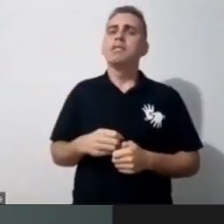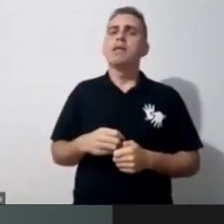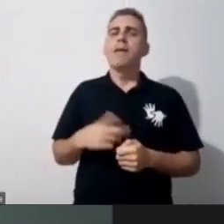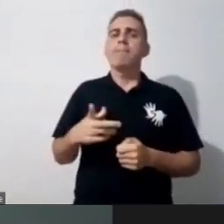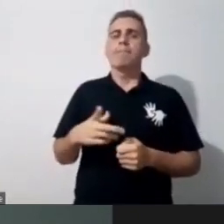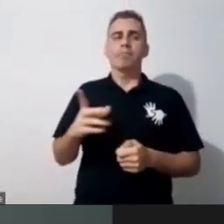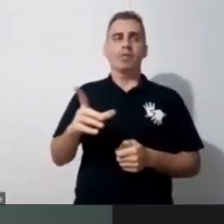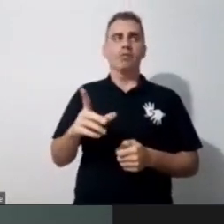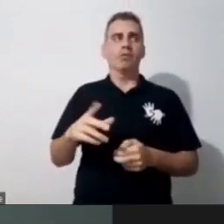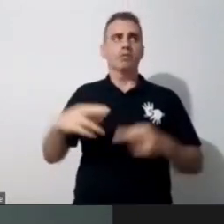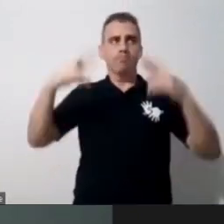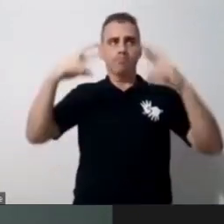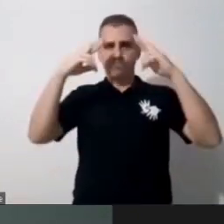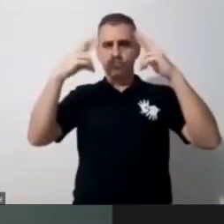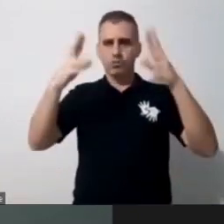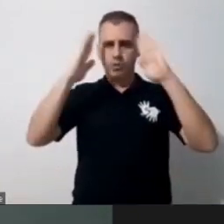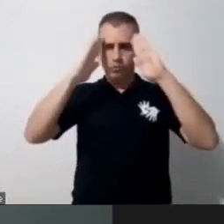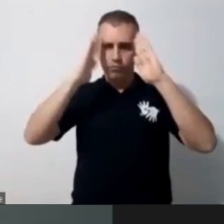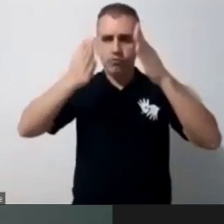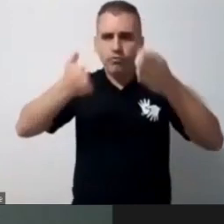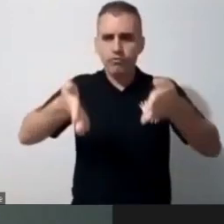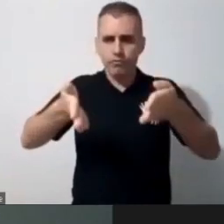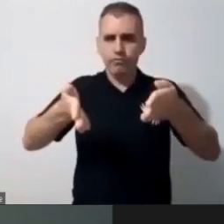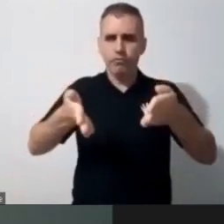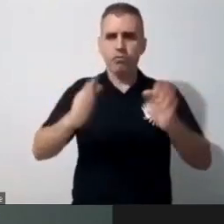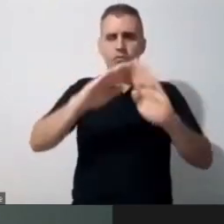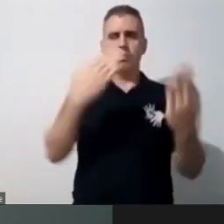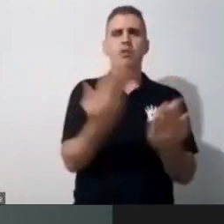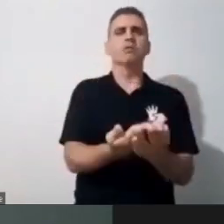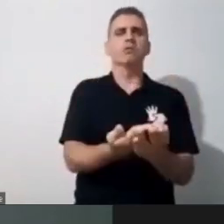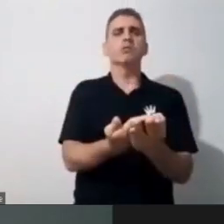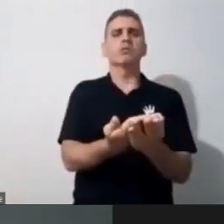missão, uma das nossas missões, assim, é